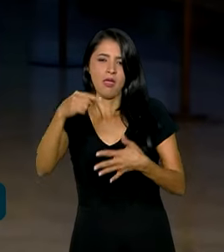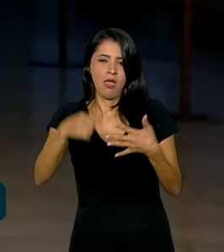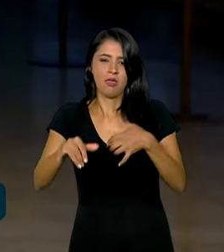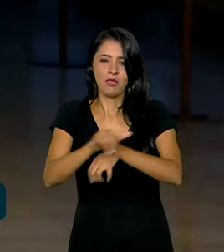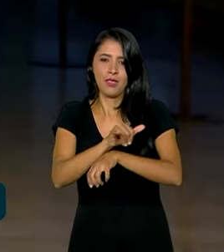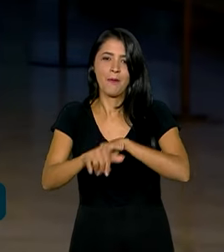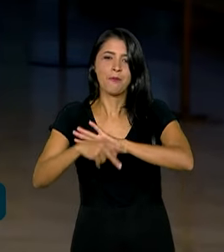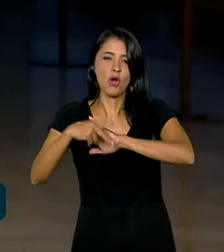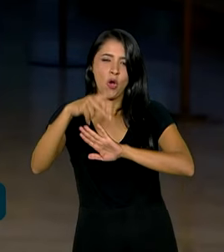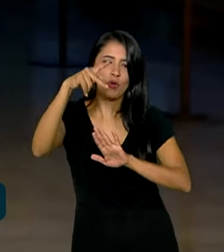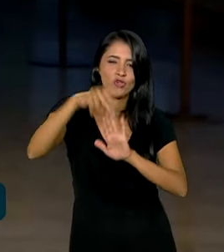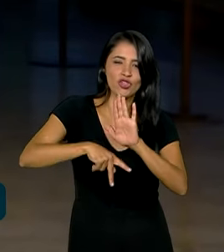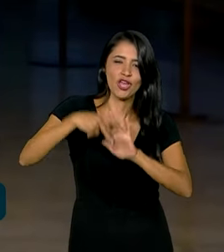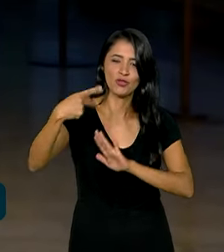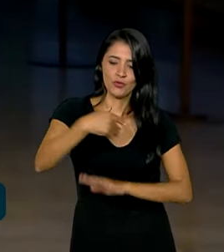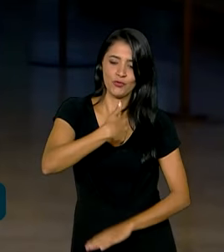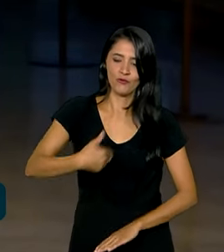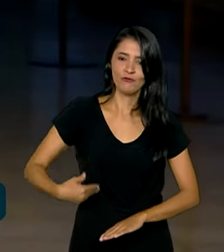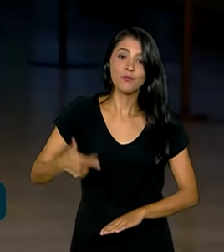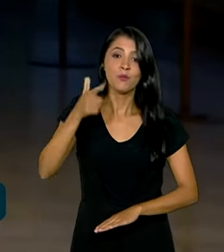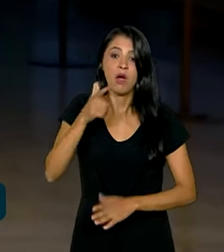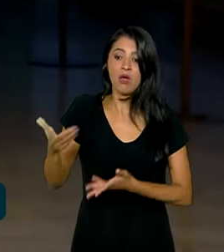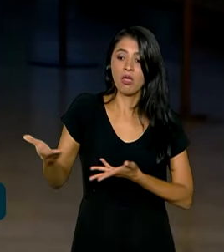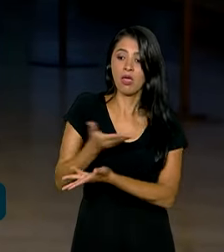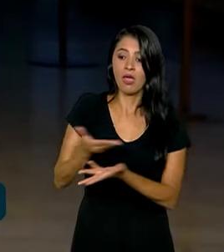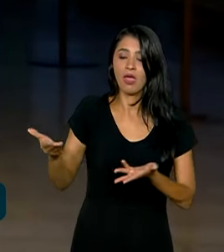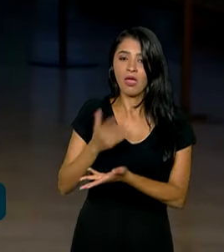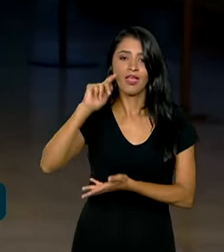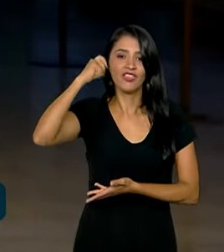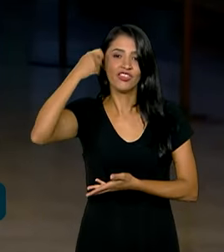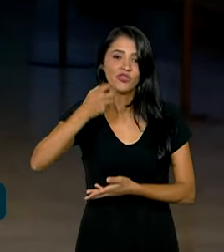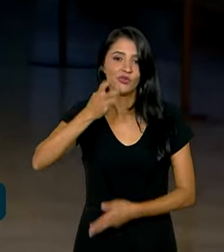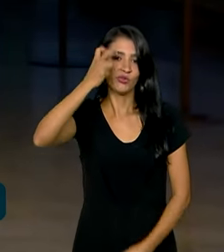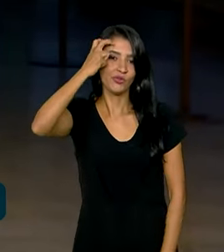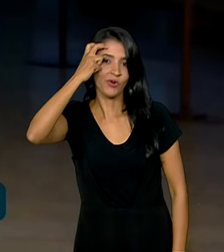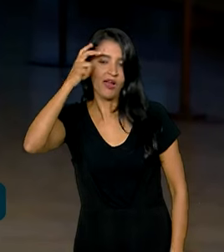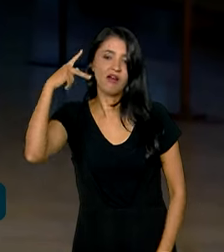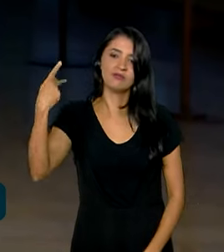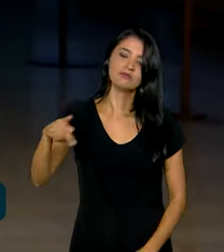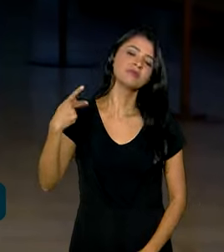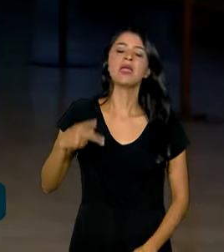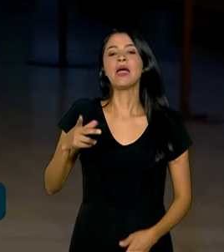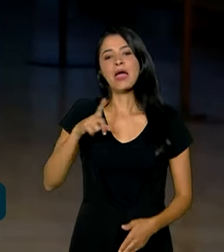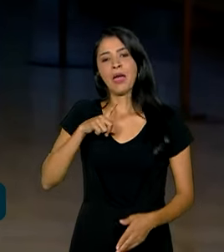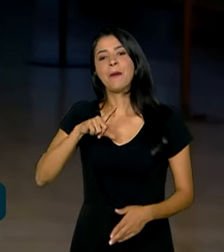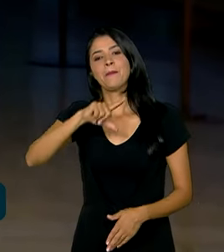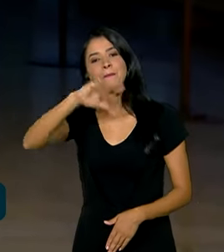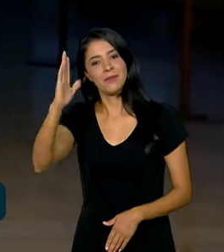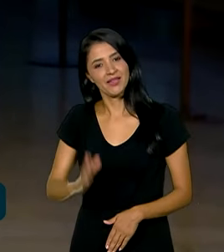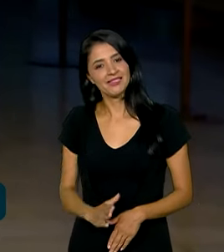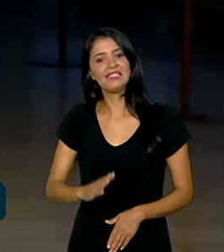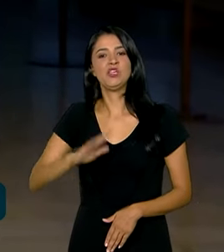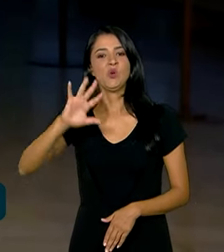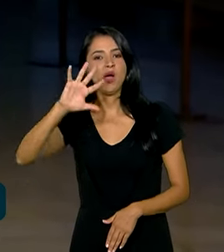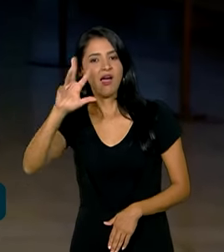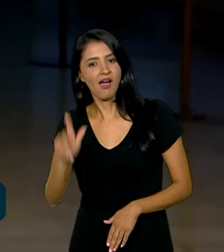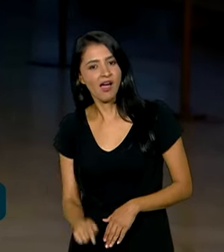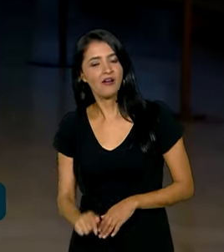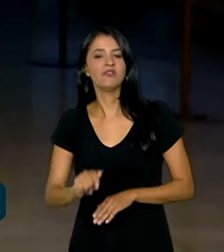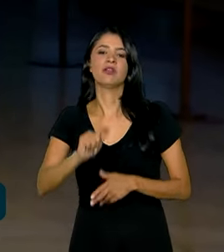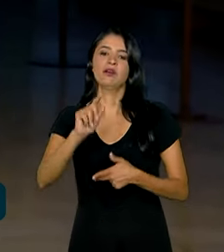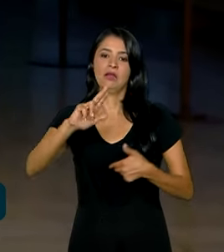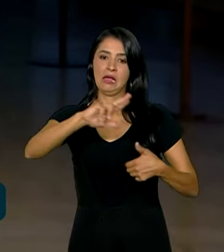promovendo para o intercâmbio artístico e cultural entre Brasil, África, Caribe e países da